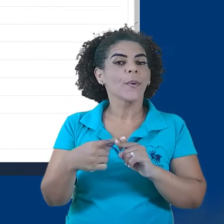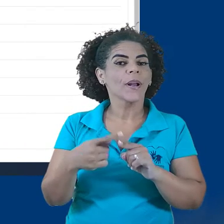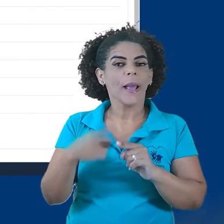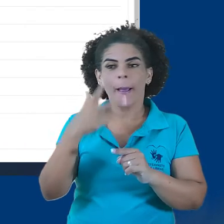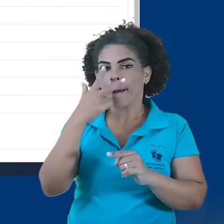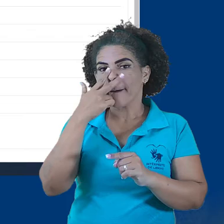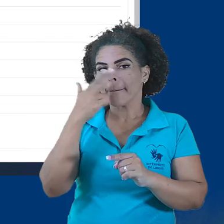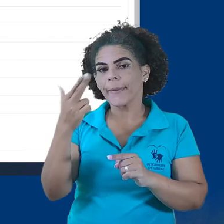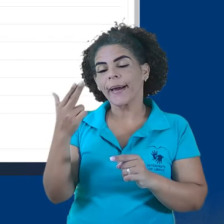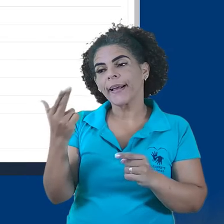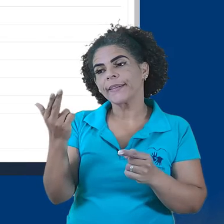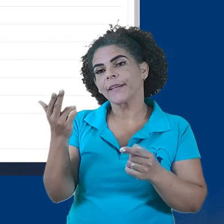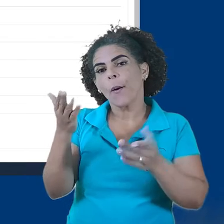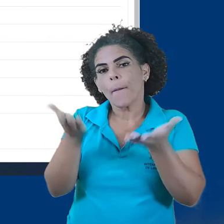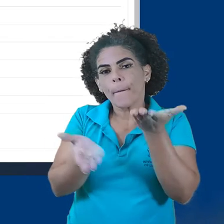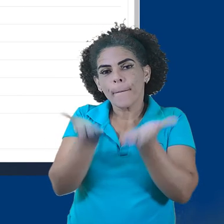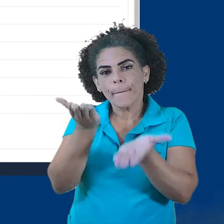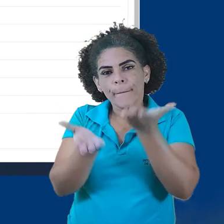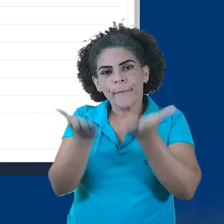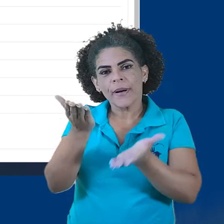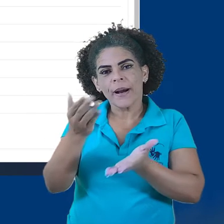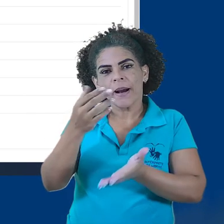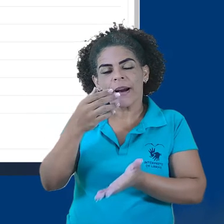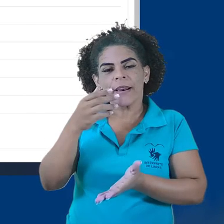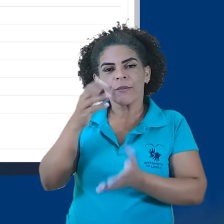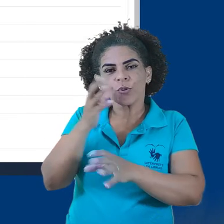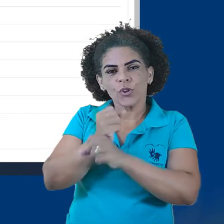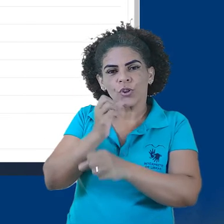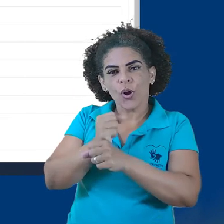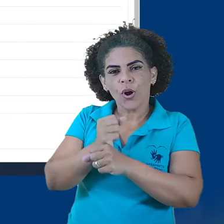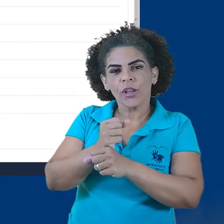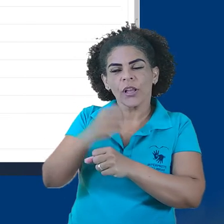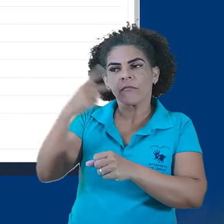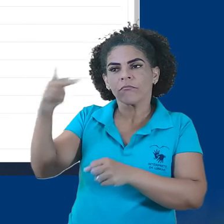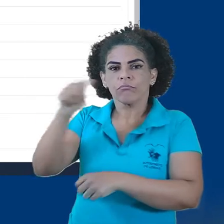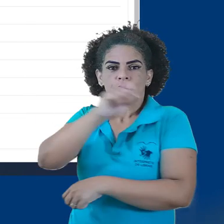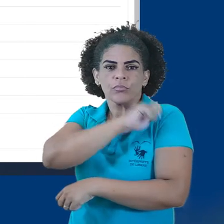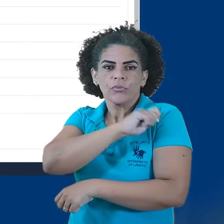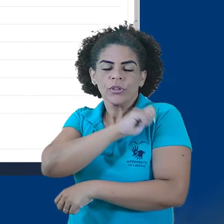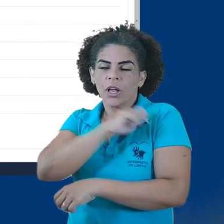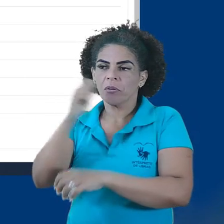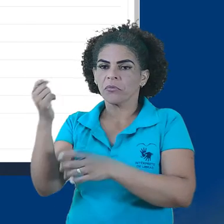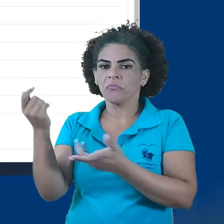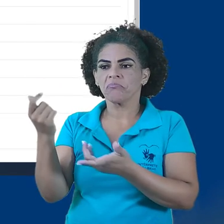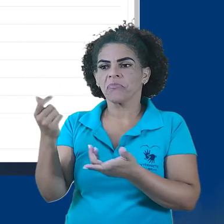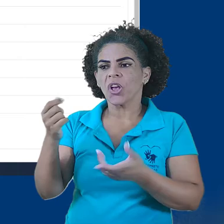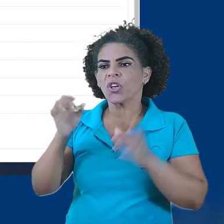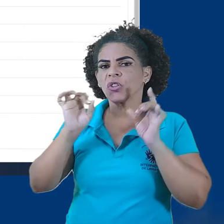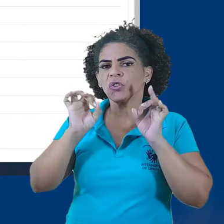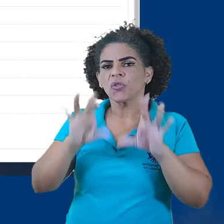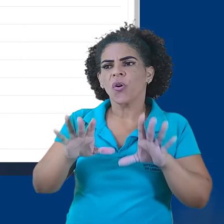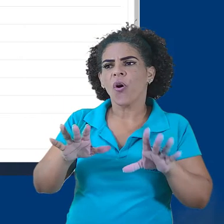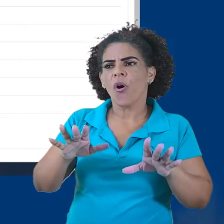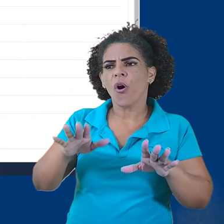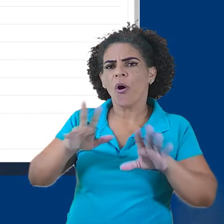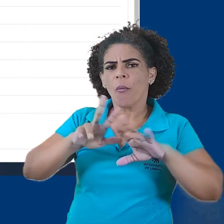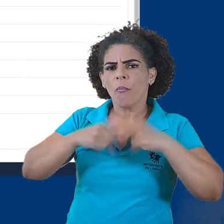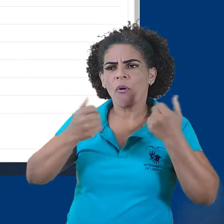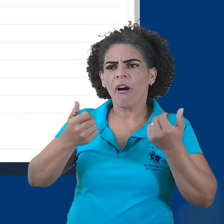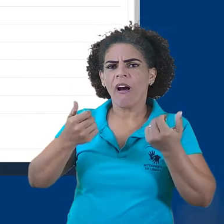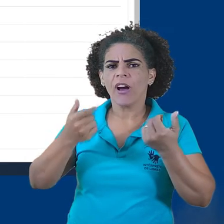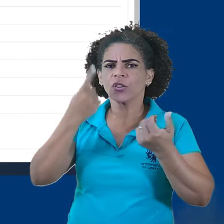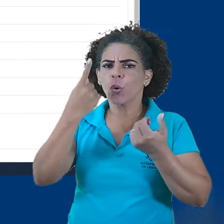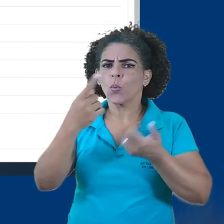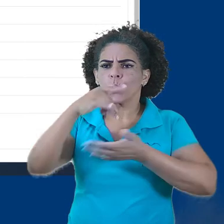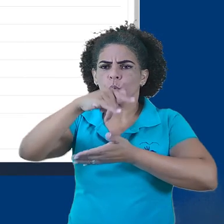assim. Seria um parâmetro de nota a ser aplicado aos alunos, que não vai depender necessariamente de